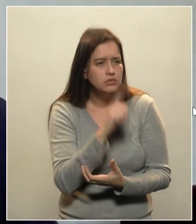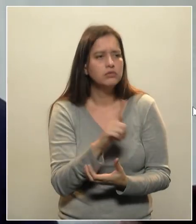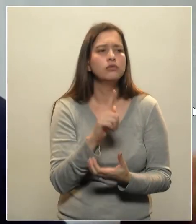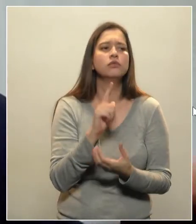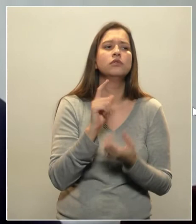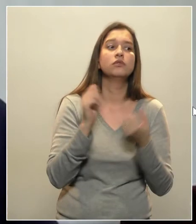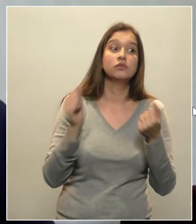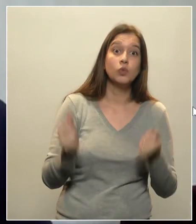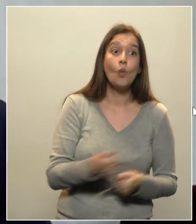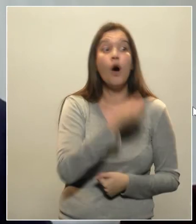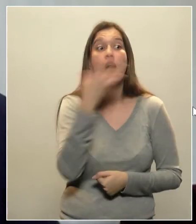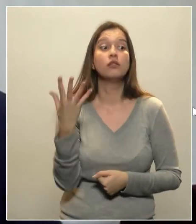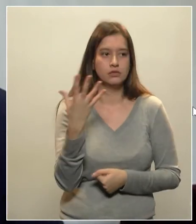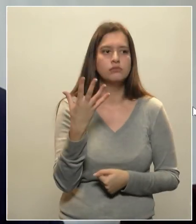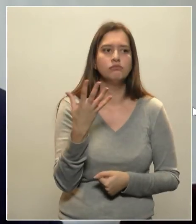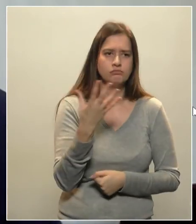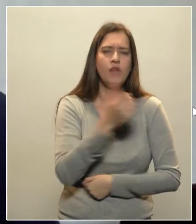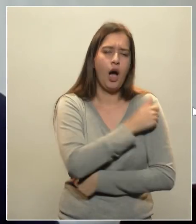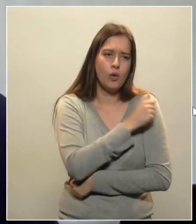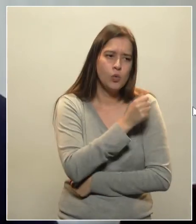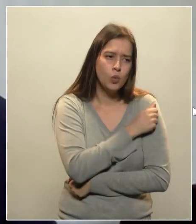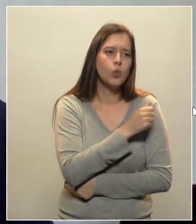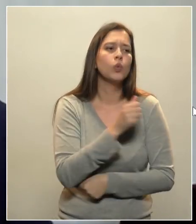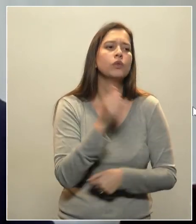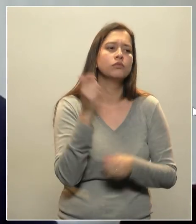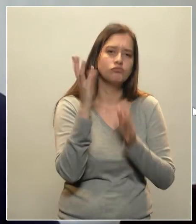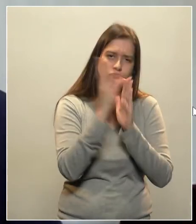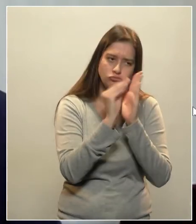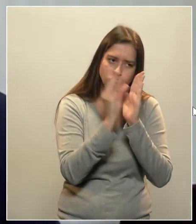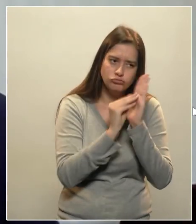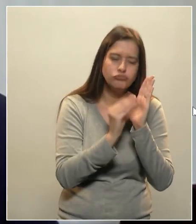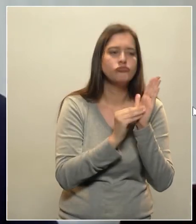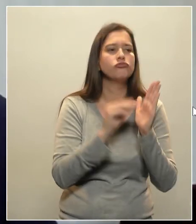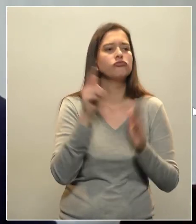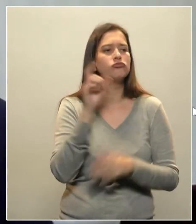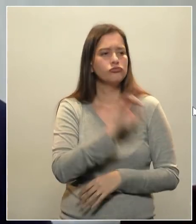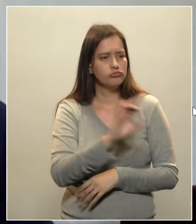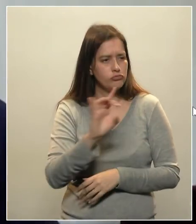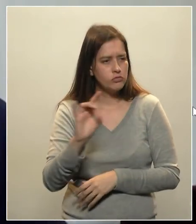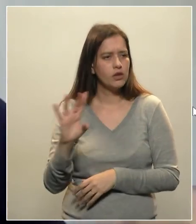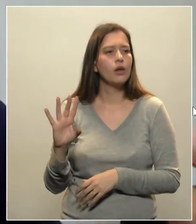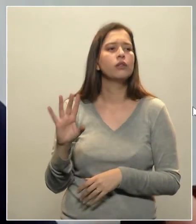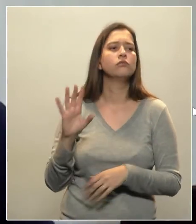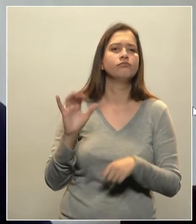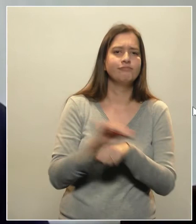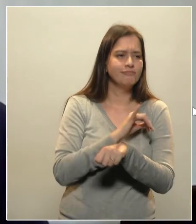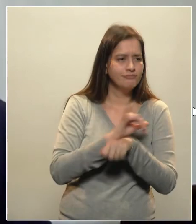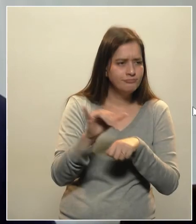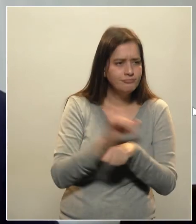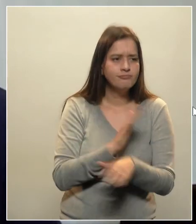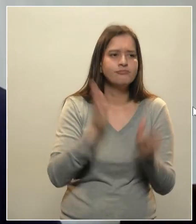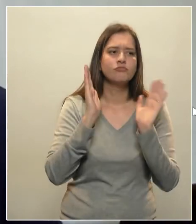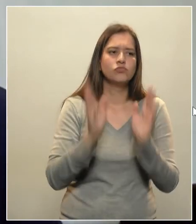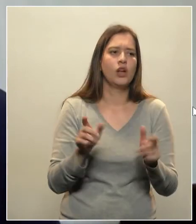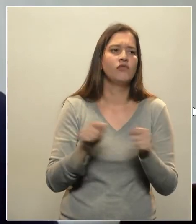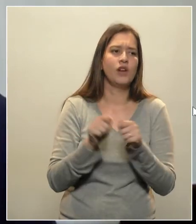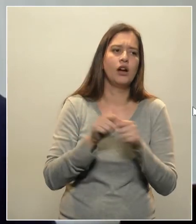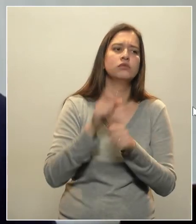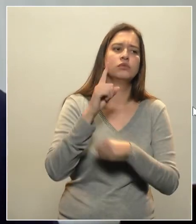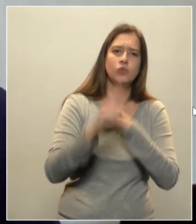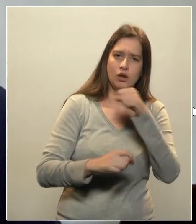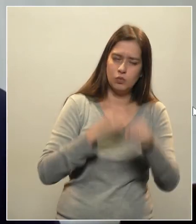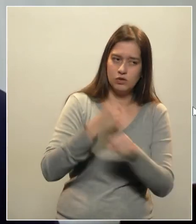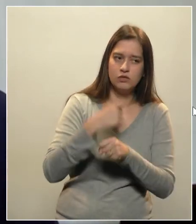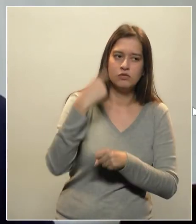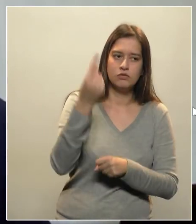possível de conteúdos aos nossos estudantes. Do modo como está sendo feito. E aí, no próximo ano, possamos reforçar